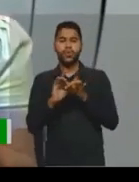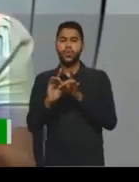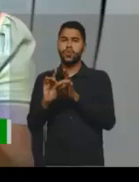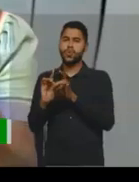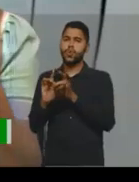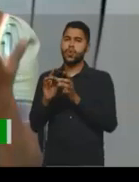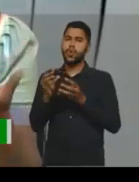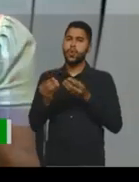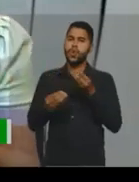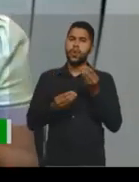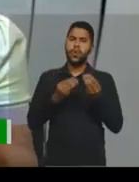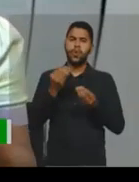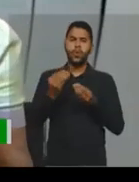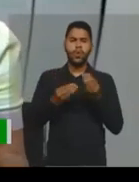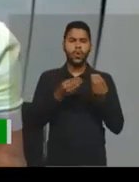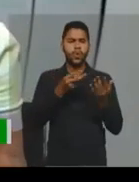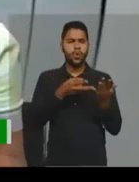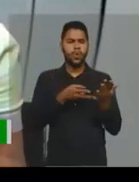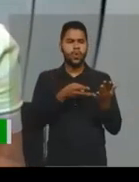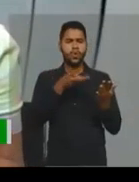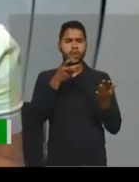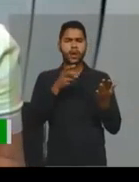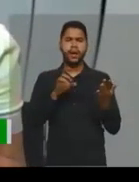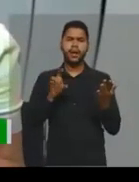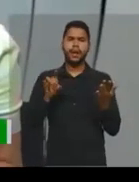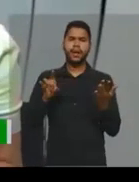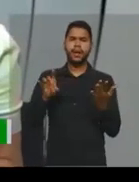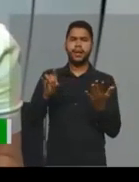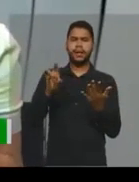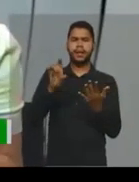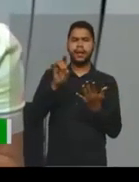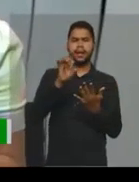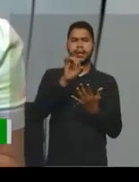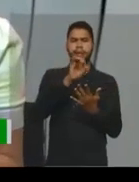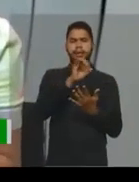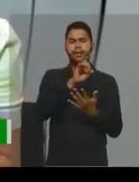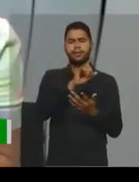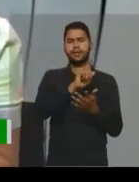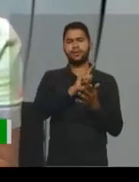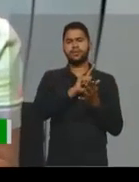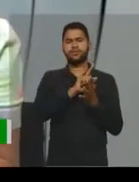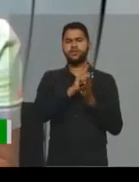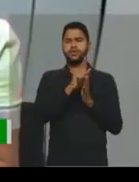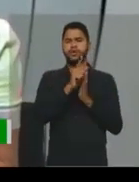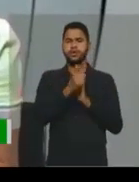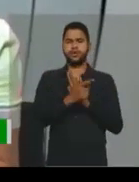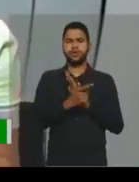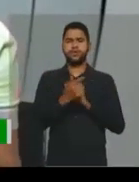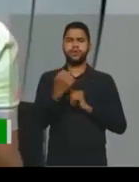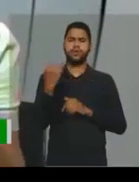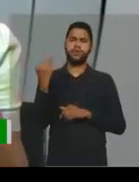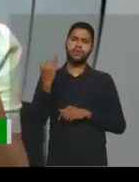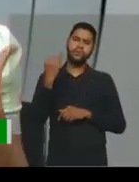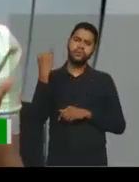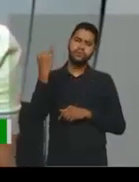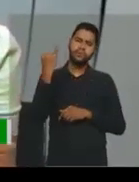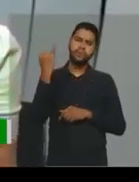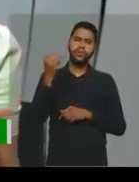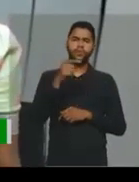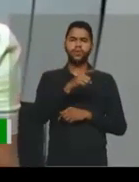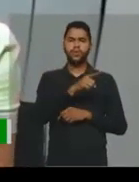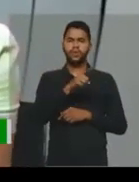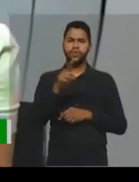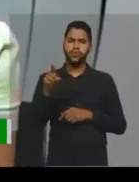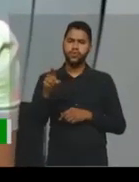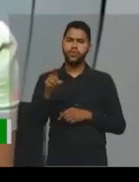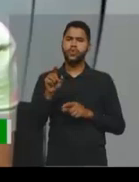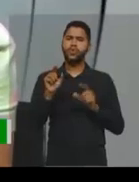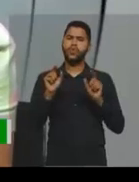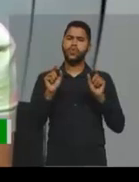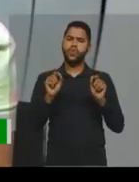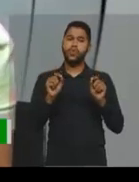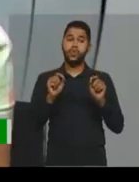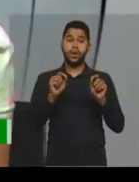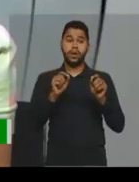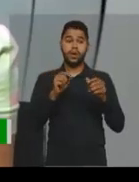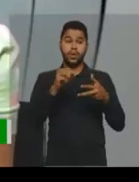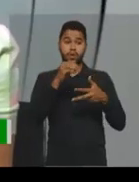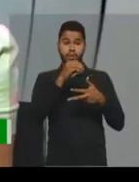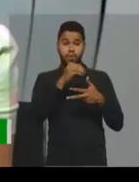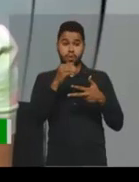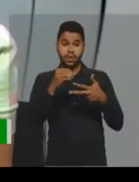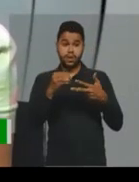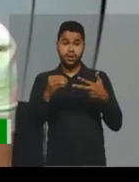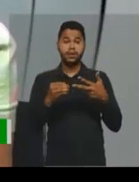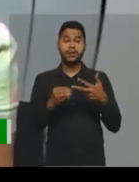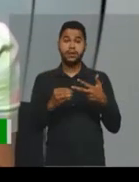sobre como interpretar cada um desses gêneros, que é de suma importância para você que vai fazer o Enem,